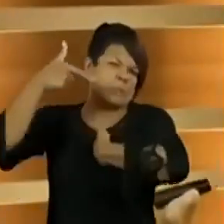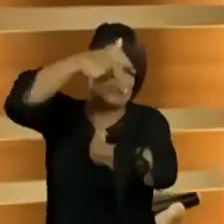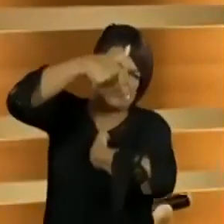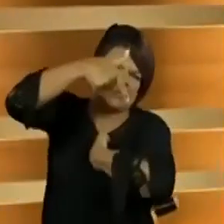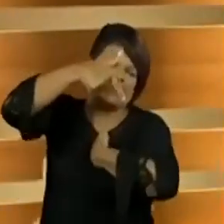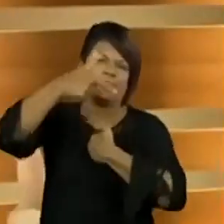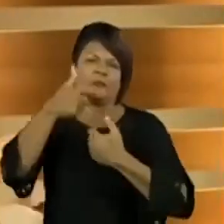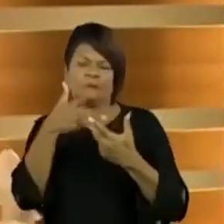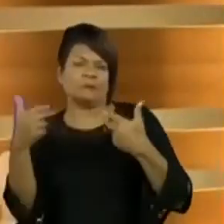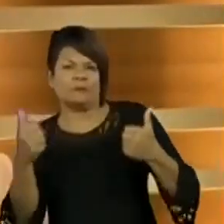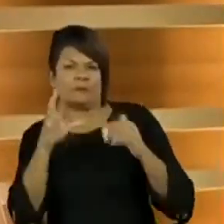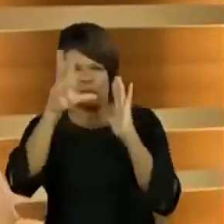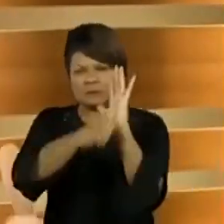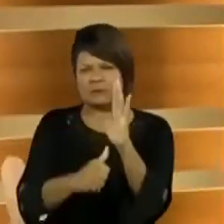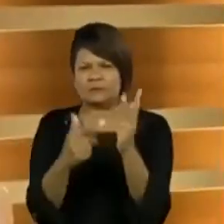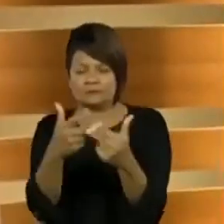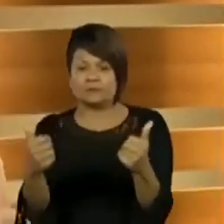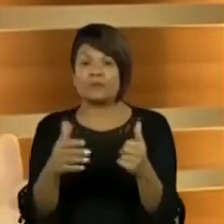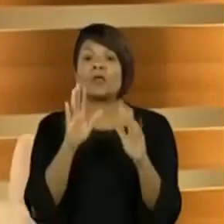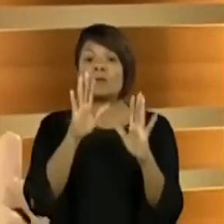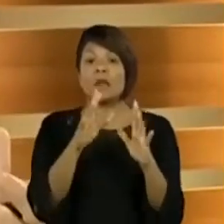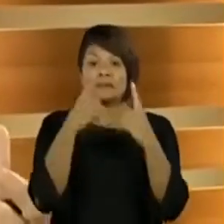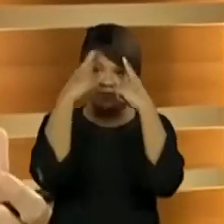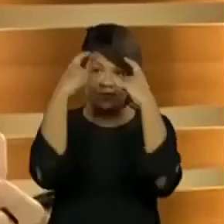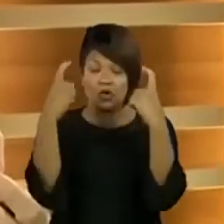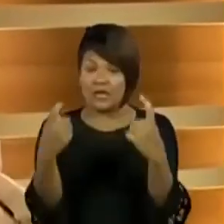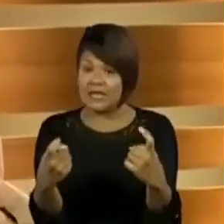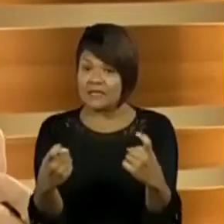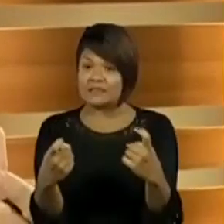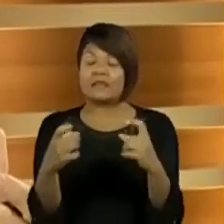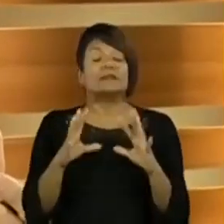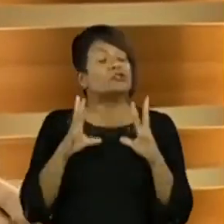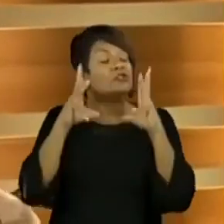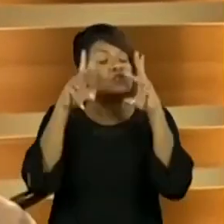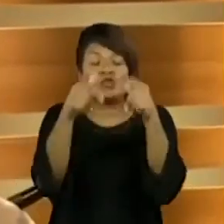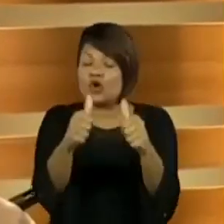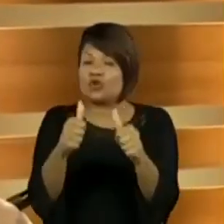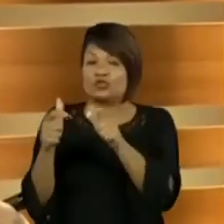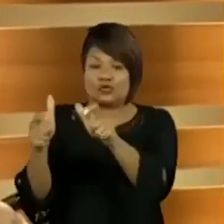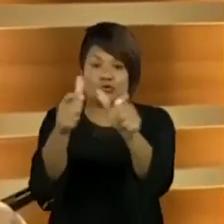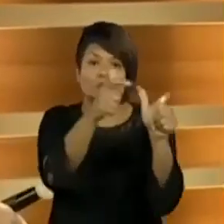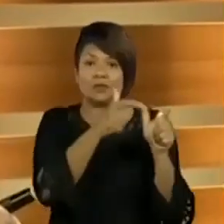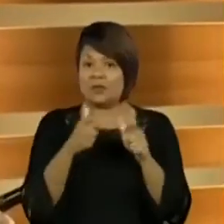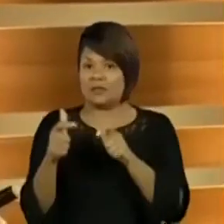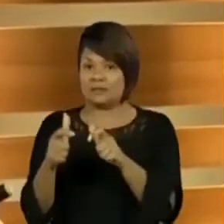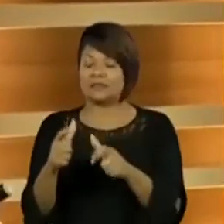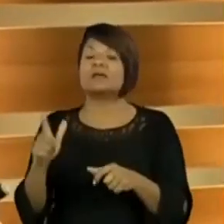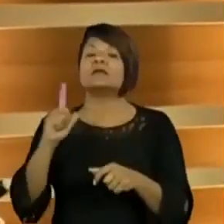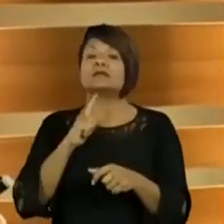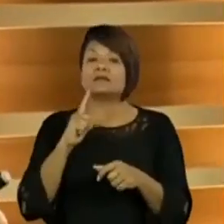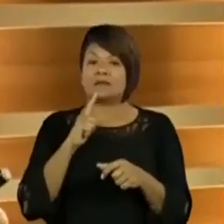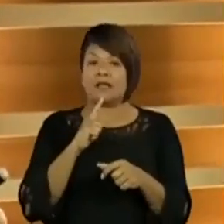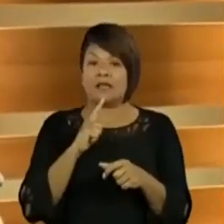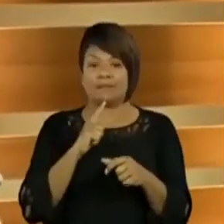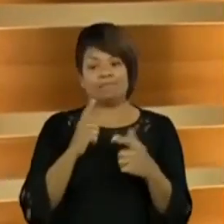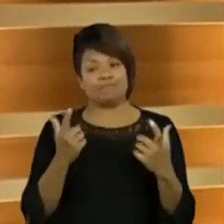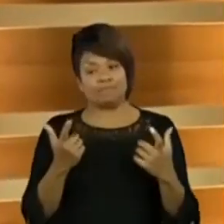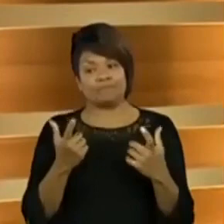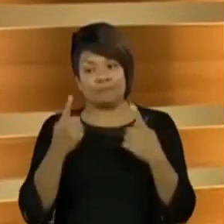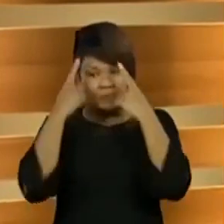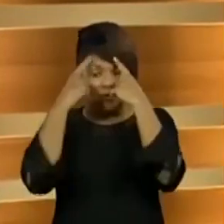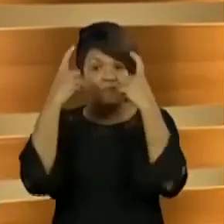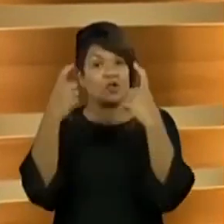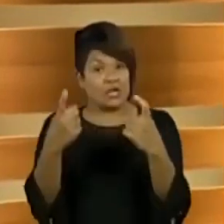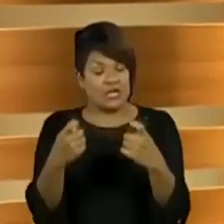assalto. Mas a violência está em todos os lugares. Beleza? Então a gente tem violência fora e